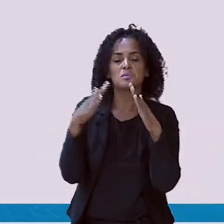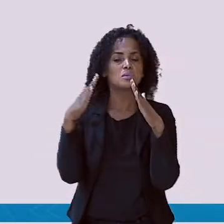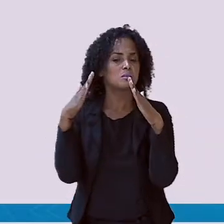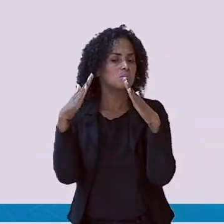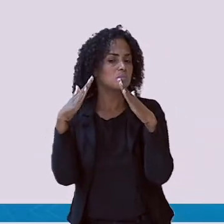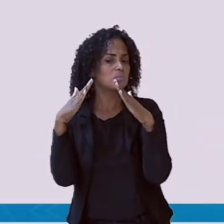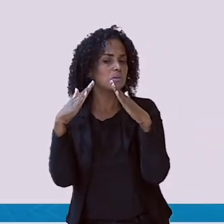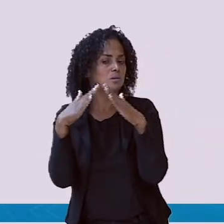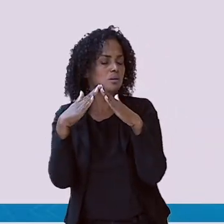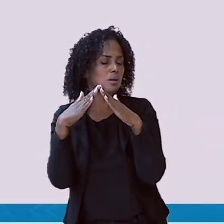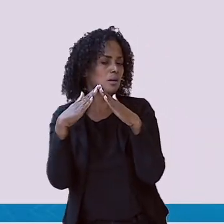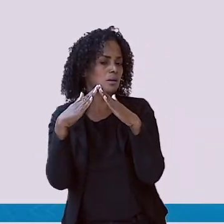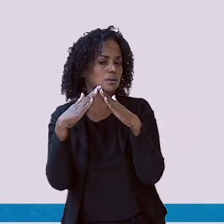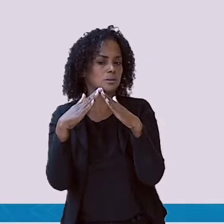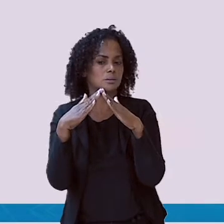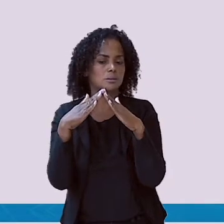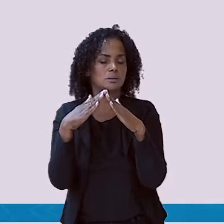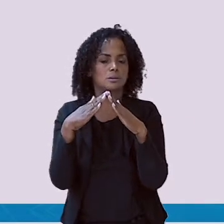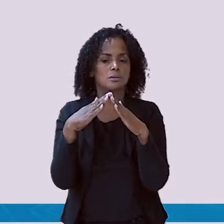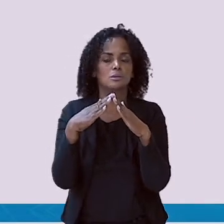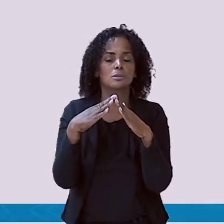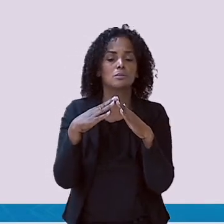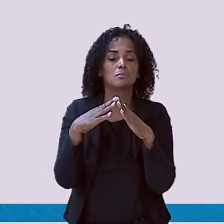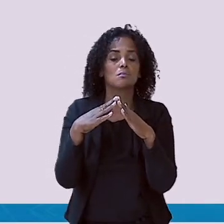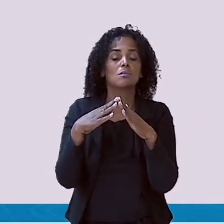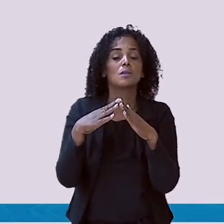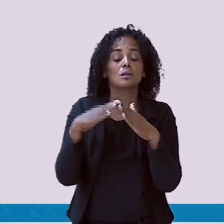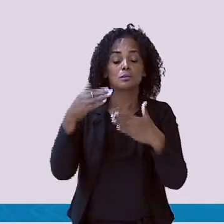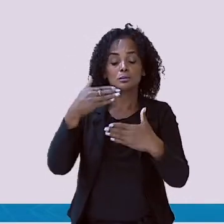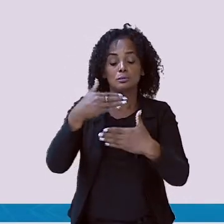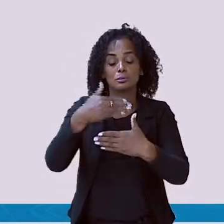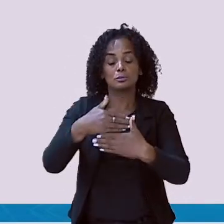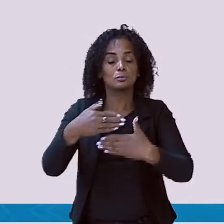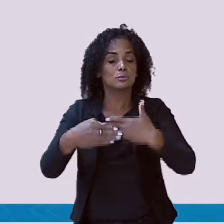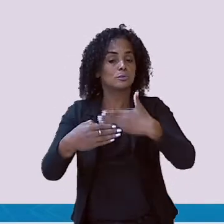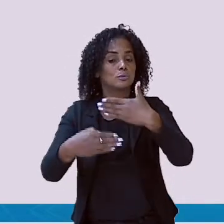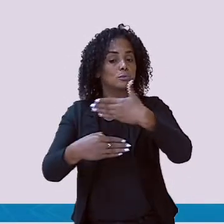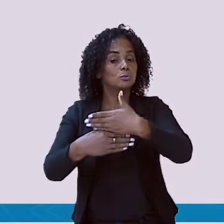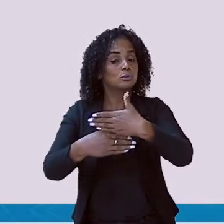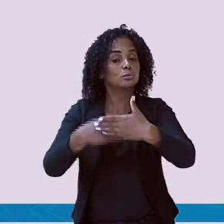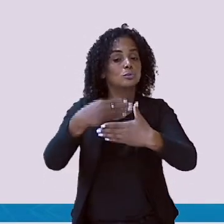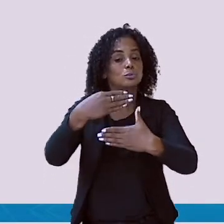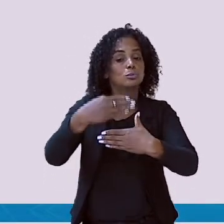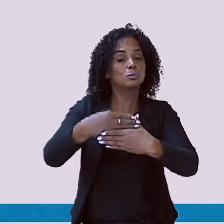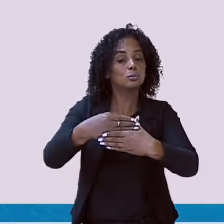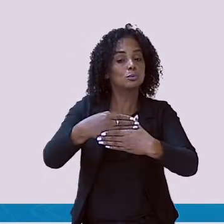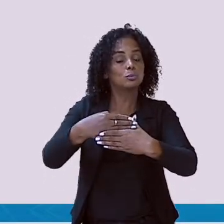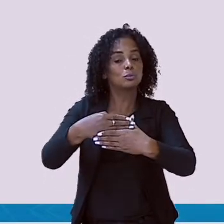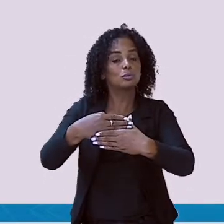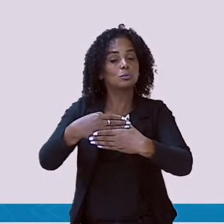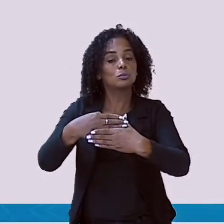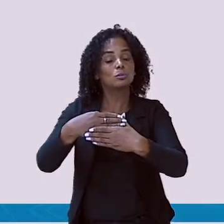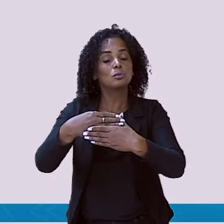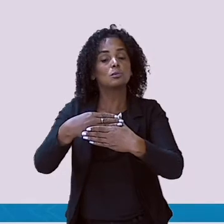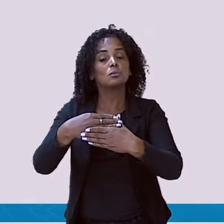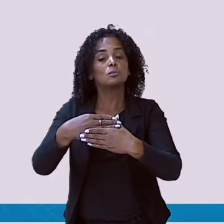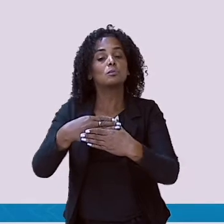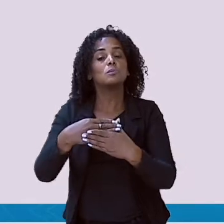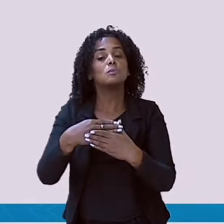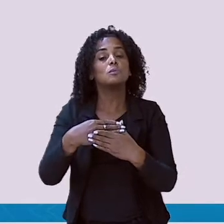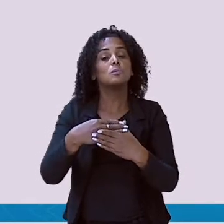paredes, muros. Nós usamos o tijolo. Muito bem. Então, vamos contar as sílabas?